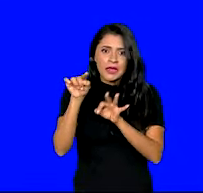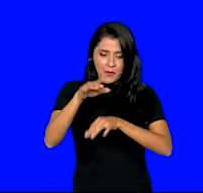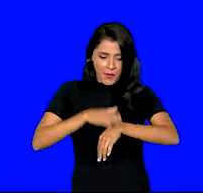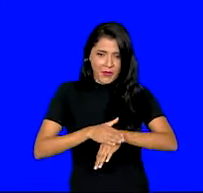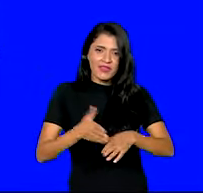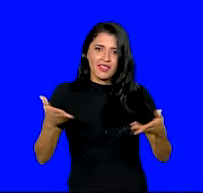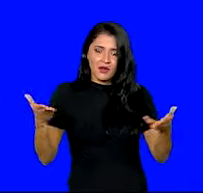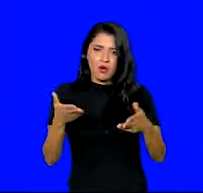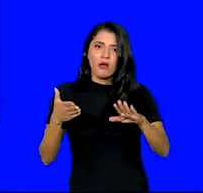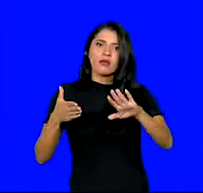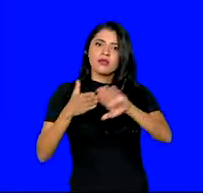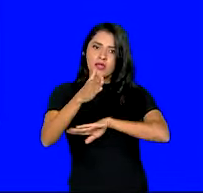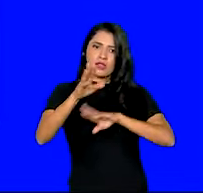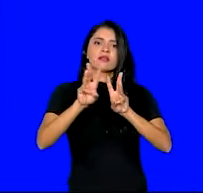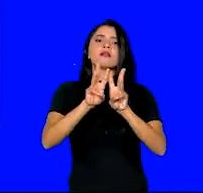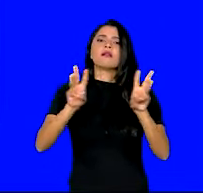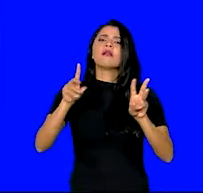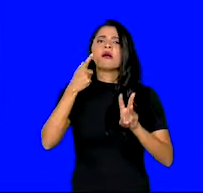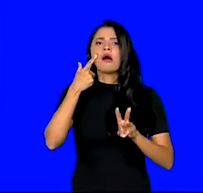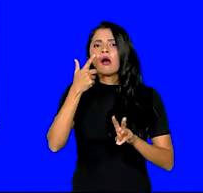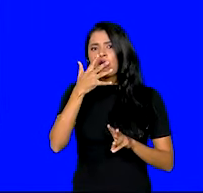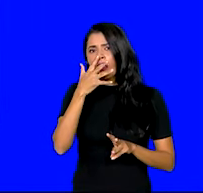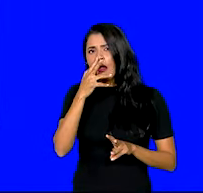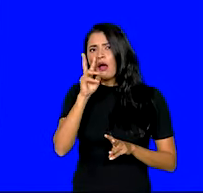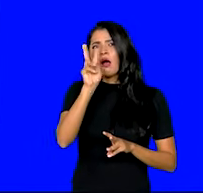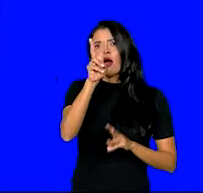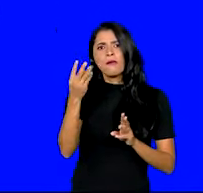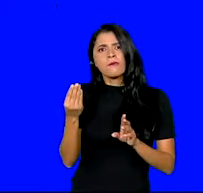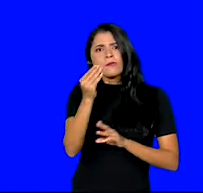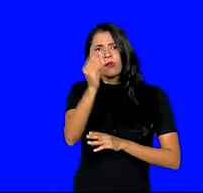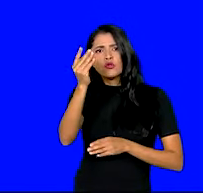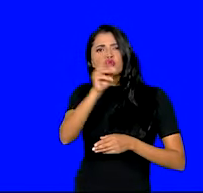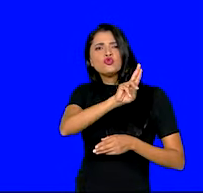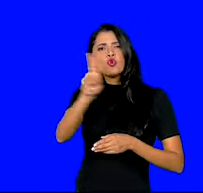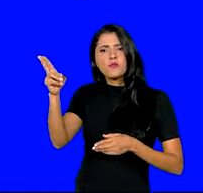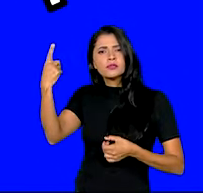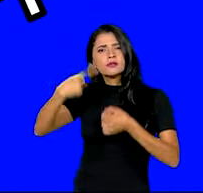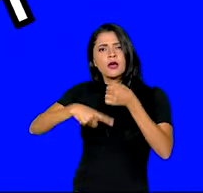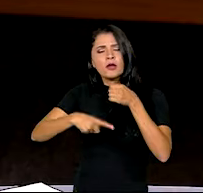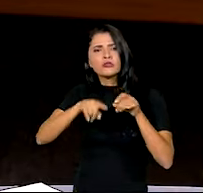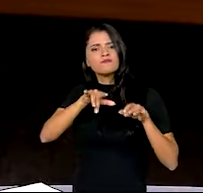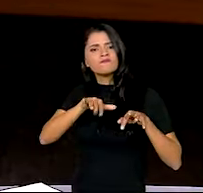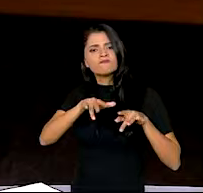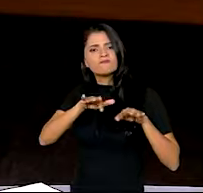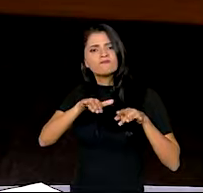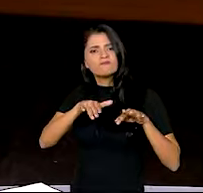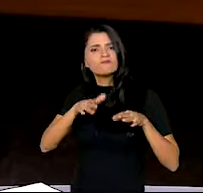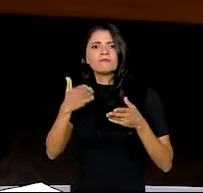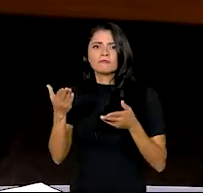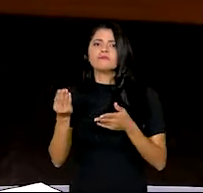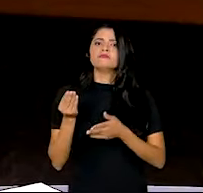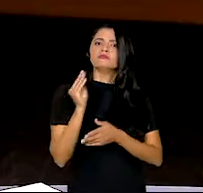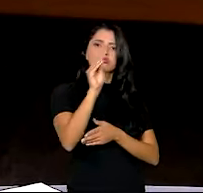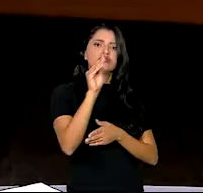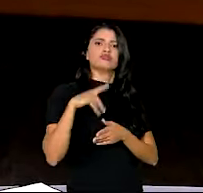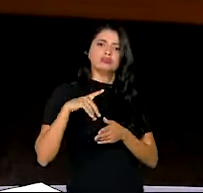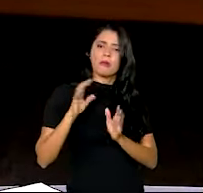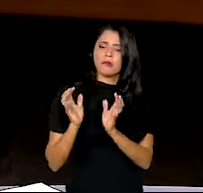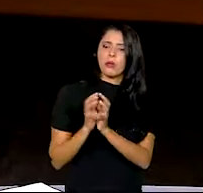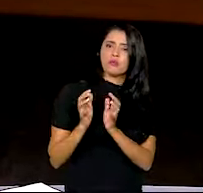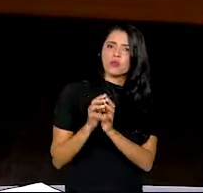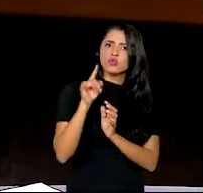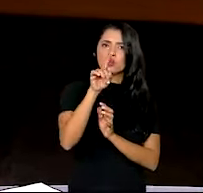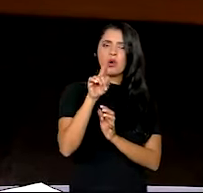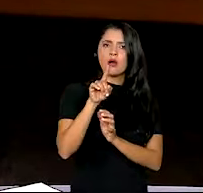nesse momento elas entrarem no site, elas botaram a sua cidade, Garanhuns, Pernambuco.